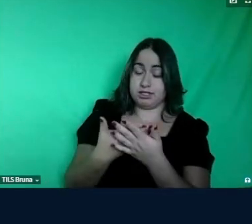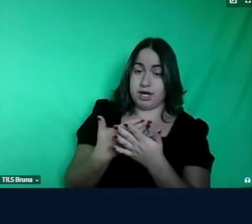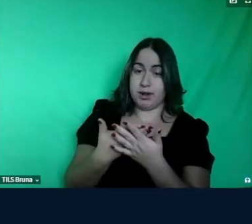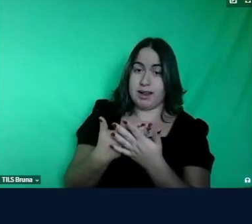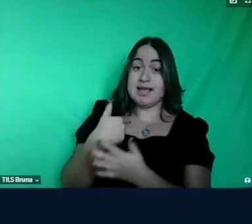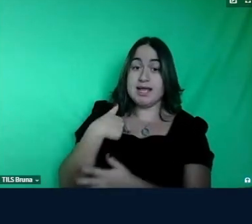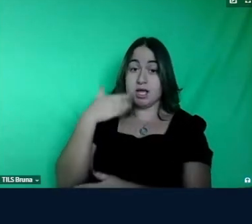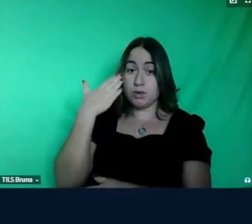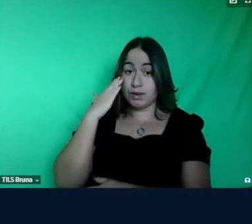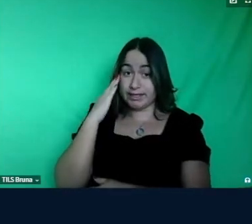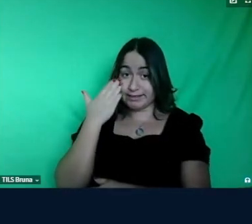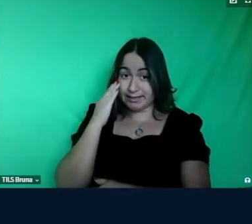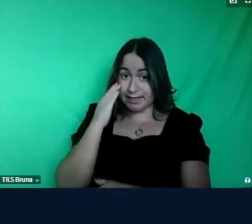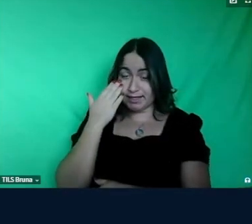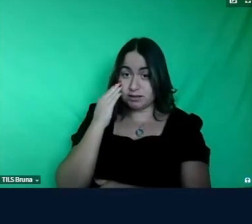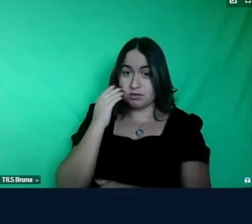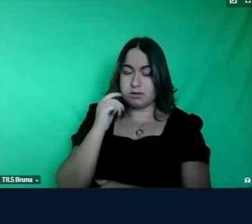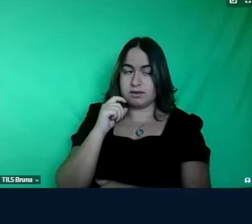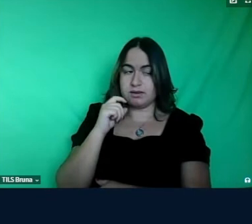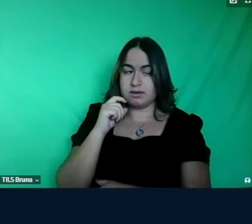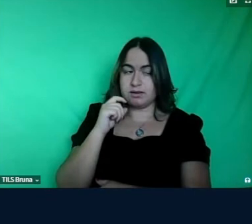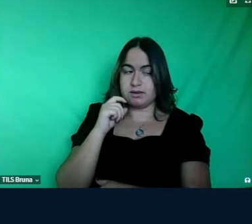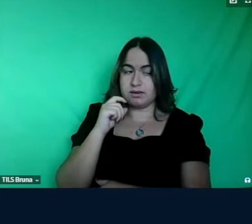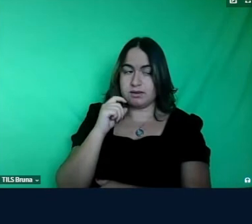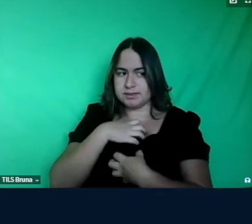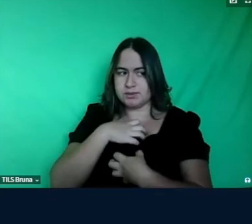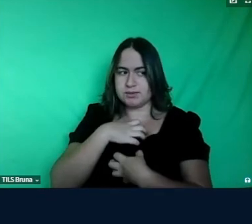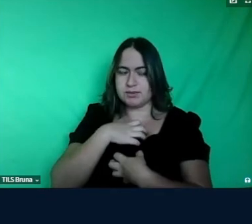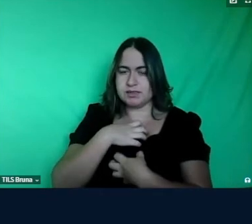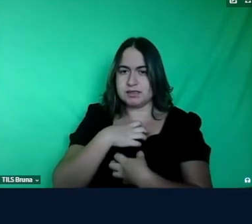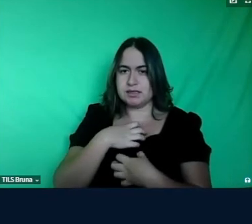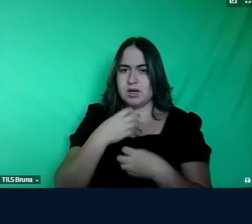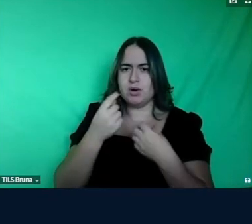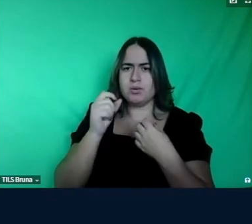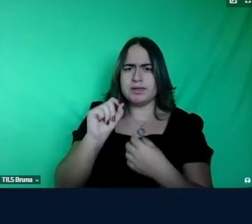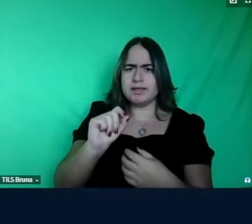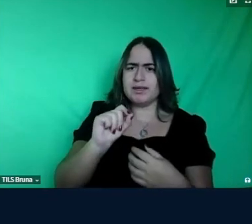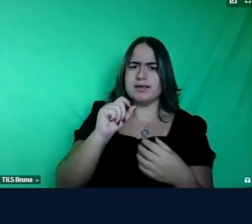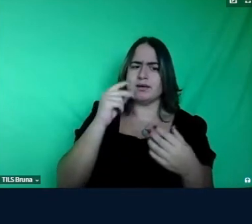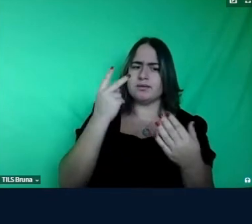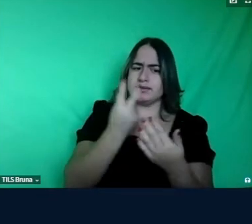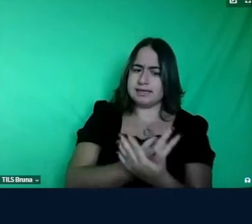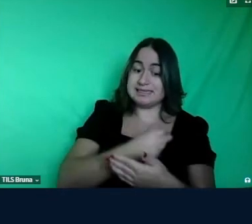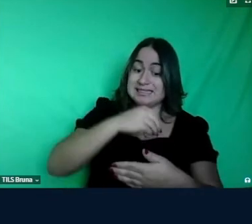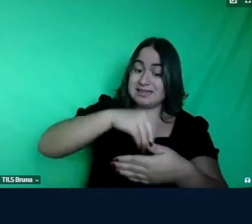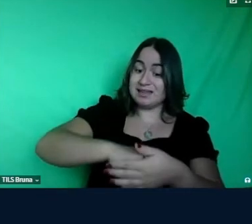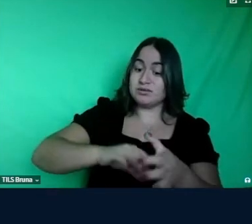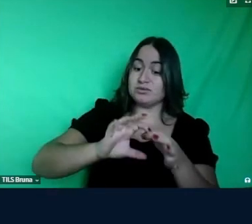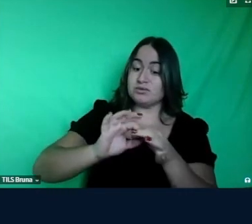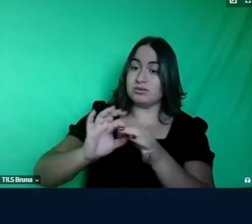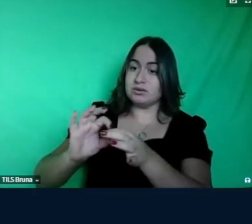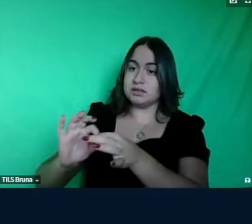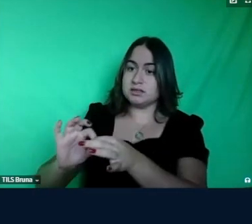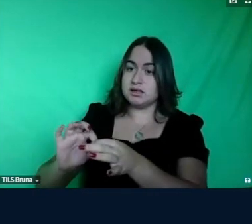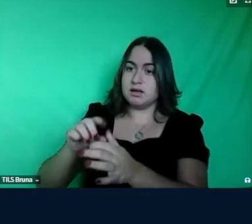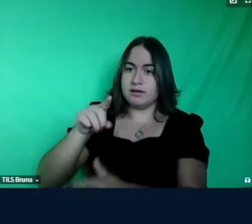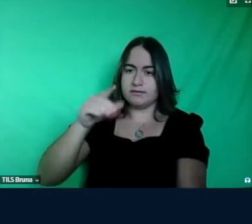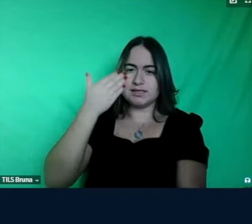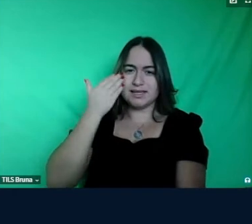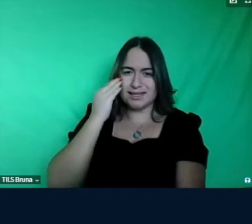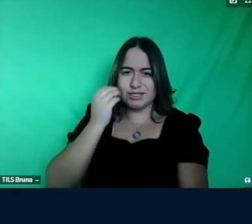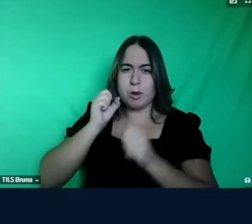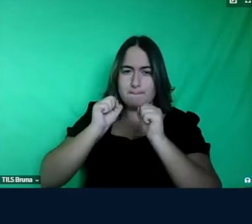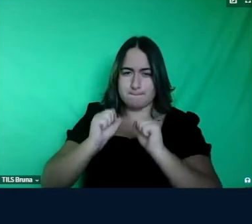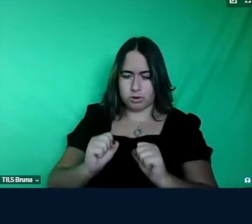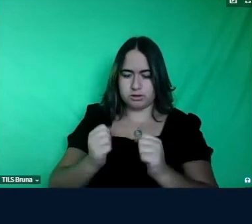entendo o senso de plausibilidade assim o que que funciona naquele contexto você entende como competência implícita